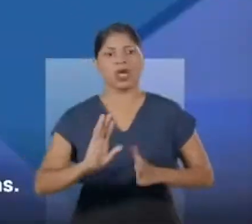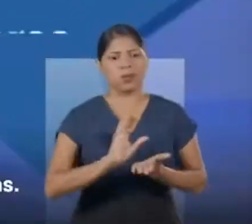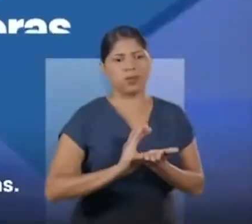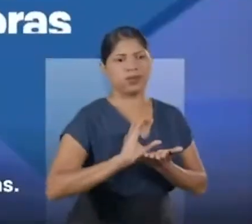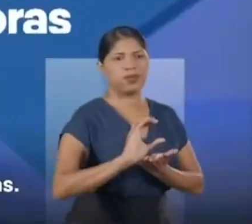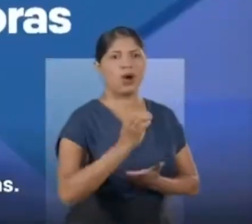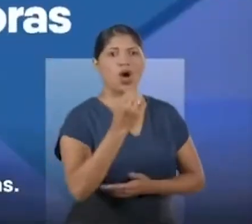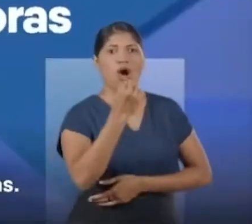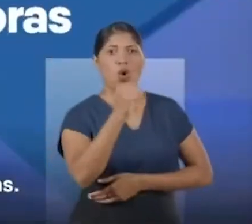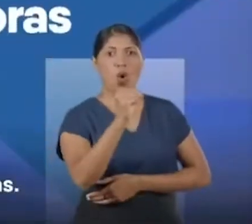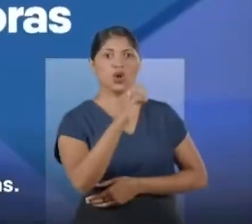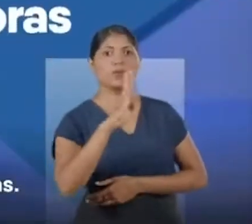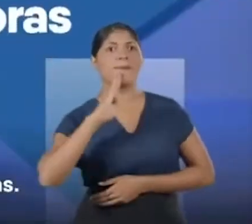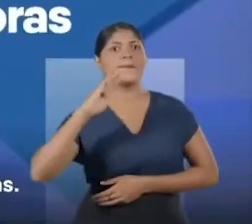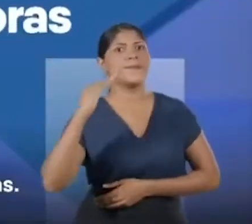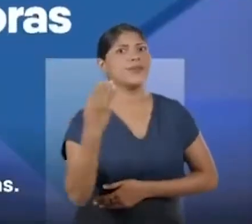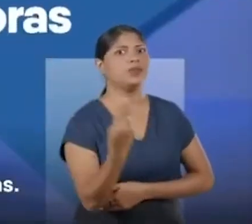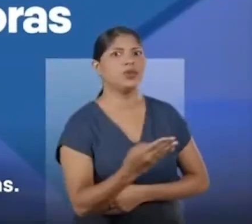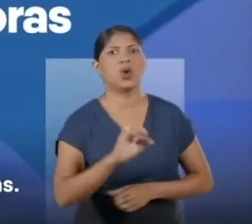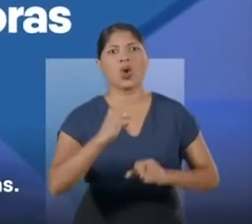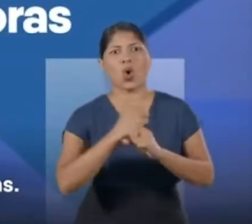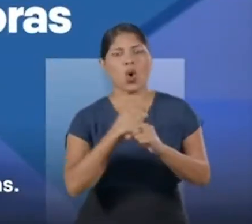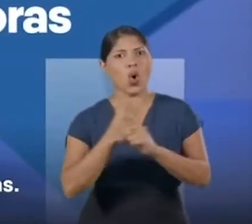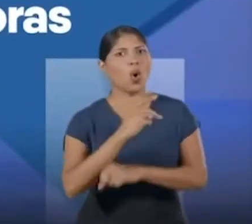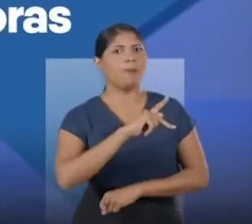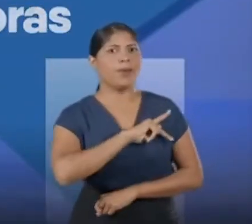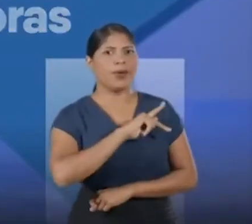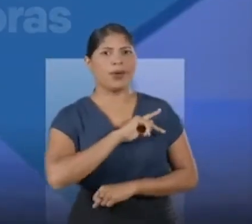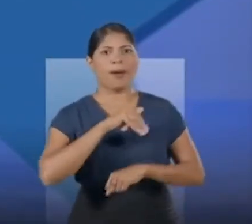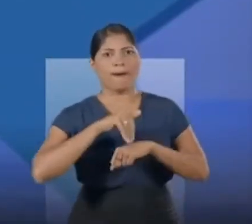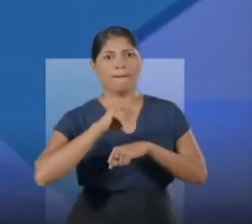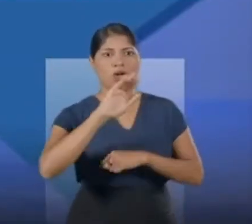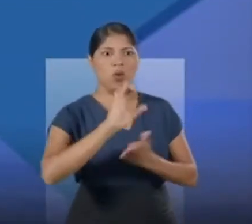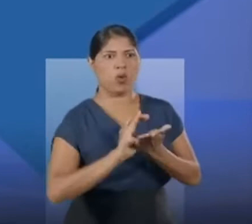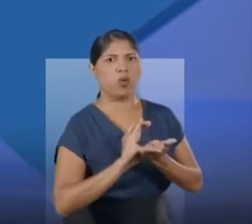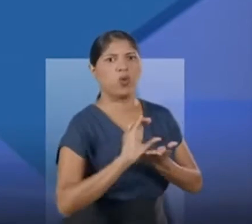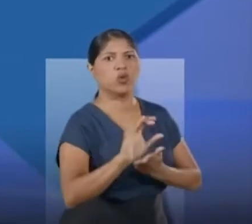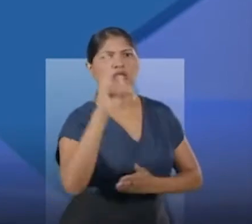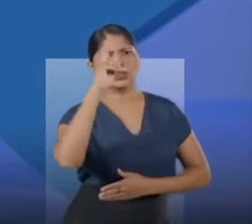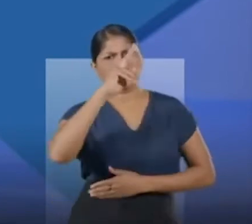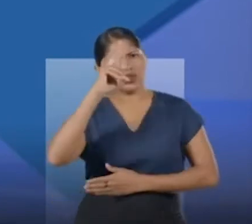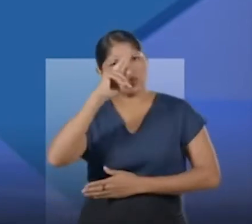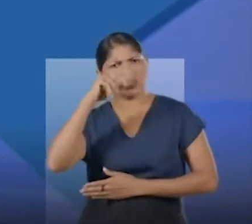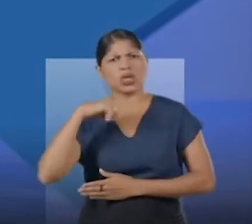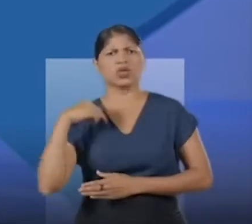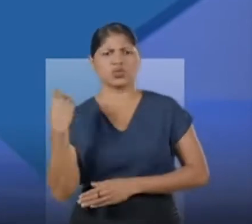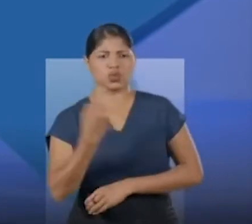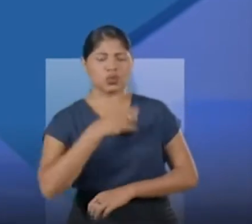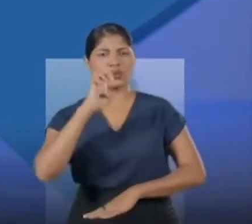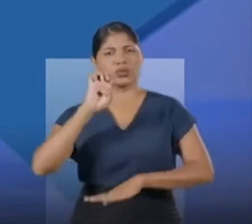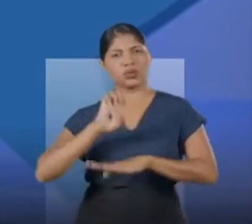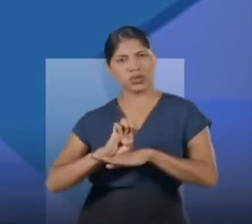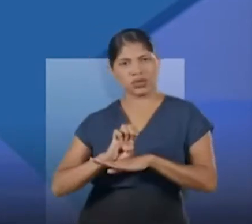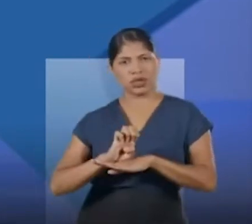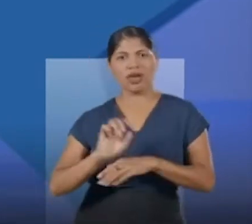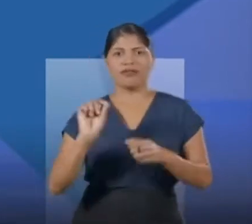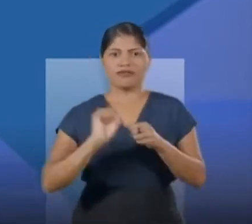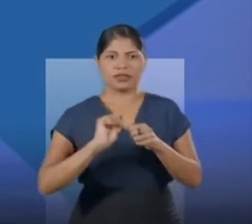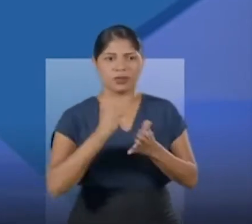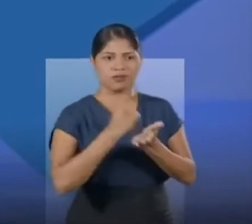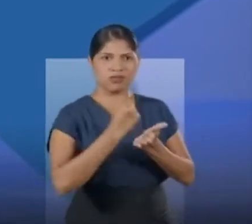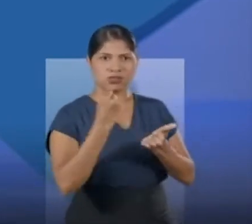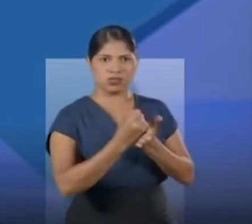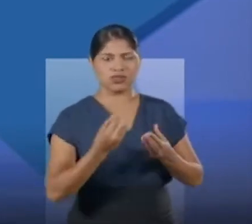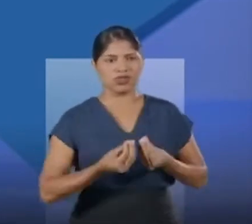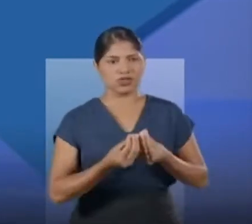Já investimos mais de 8 bilhões de reais em obras públicas. É o maior investimento da história do nosso Estado. Estamos